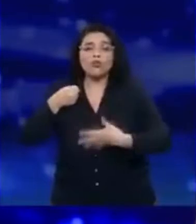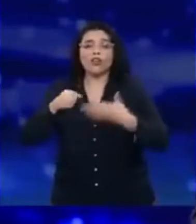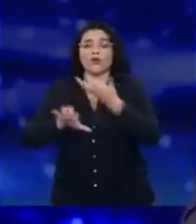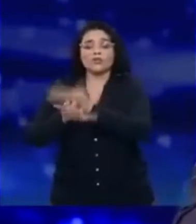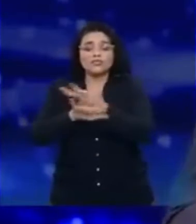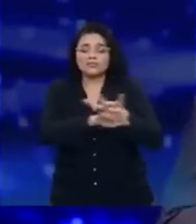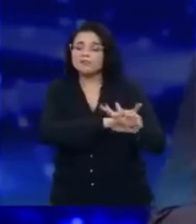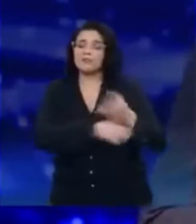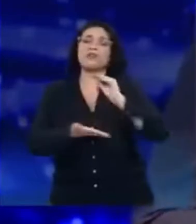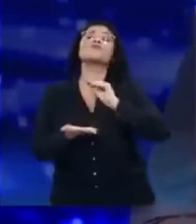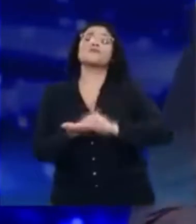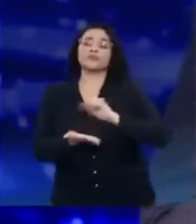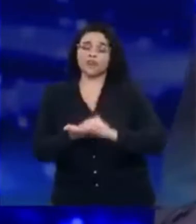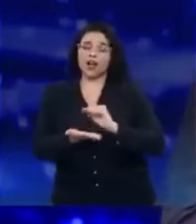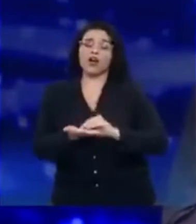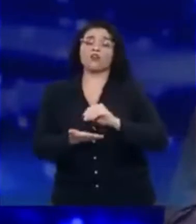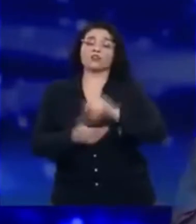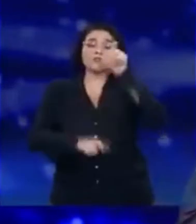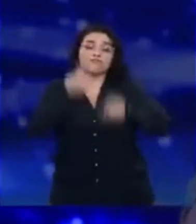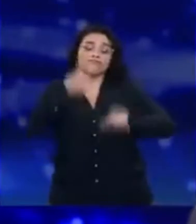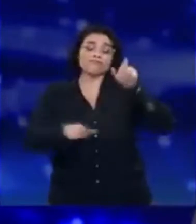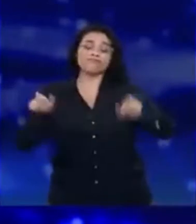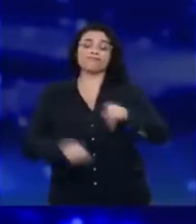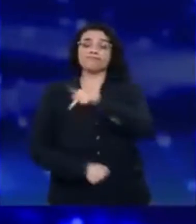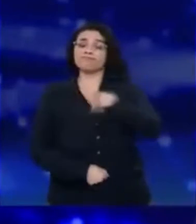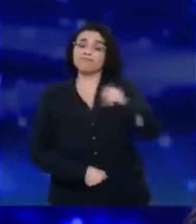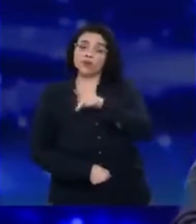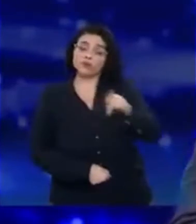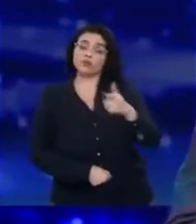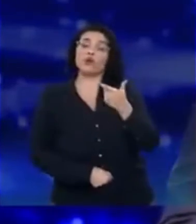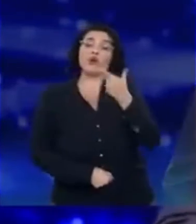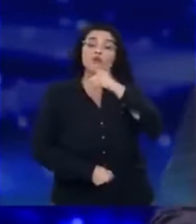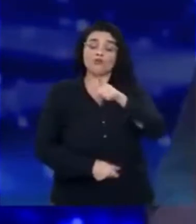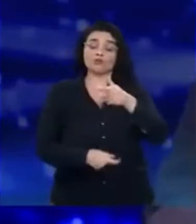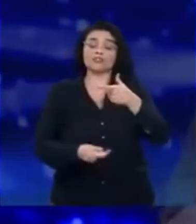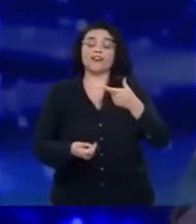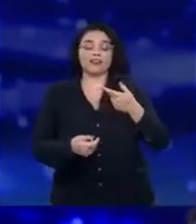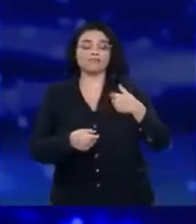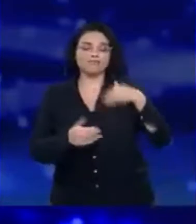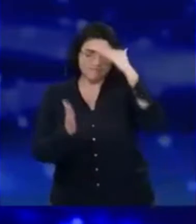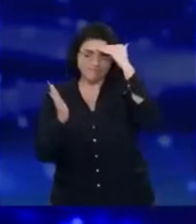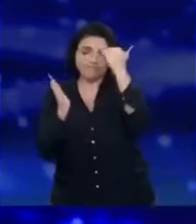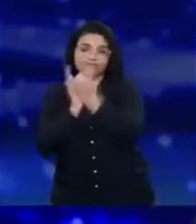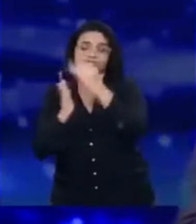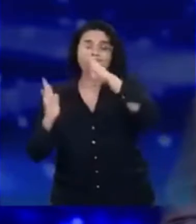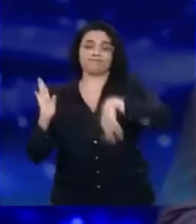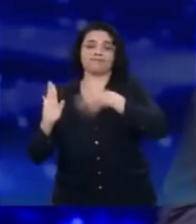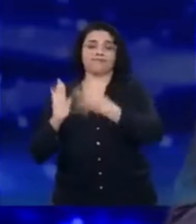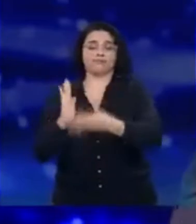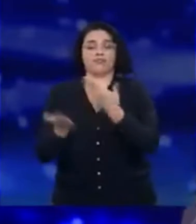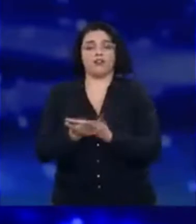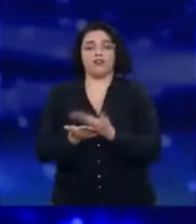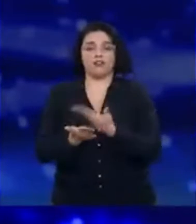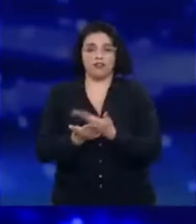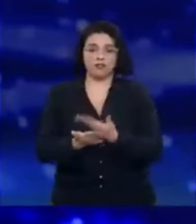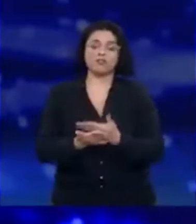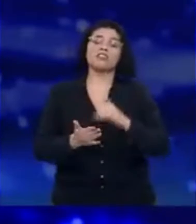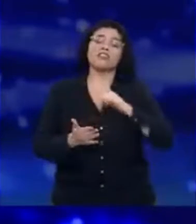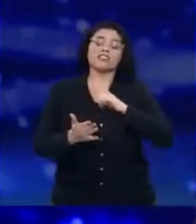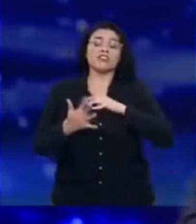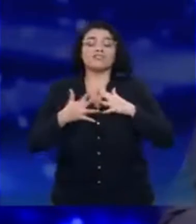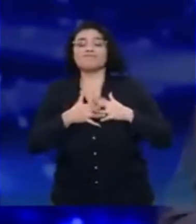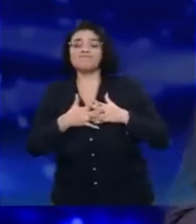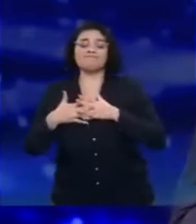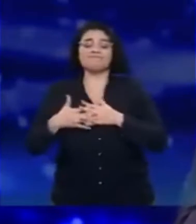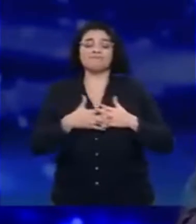Falta professores para que esses itinerários possam ser administrados. E, no final das contas, isso gera uma incerteza nos